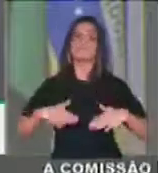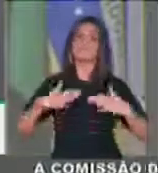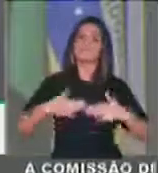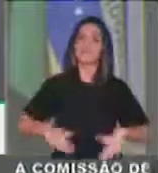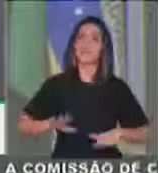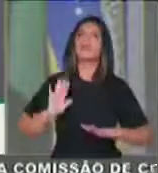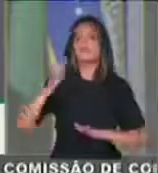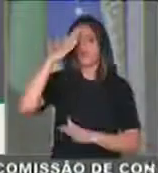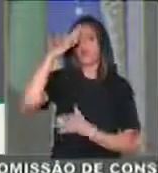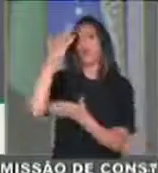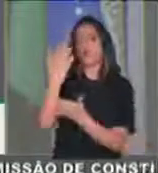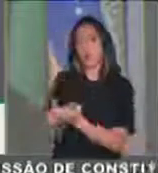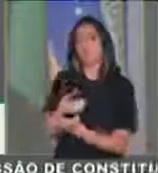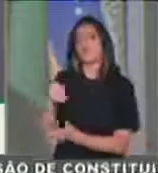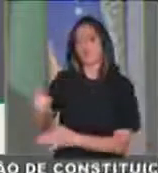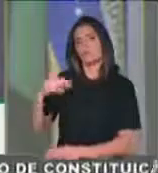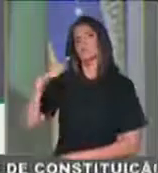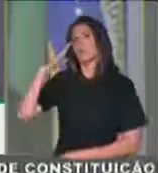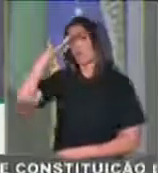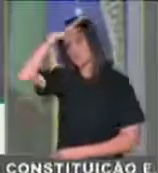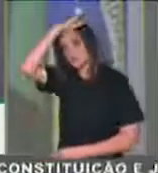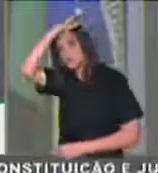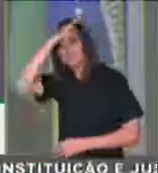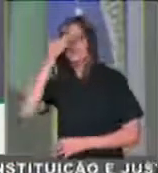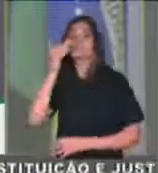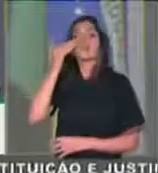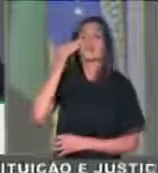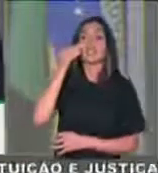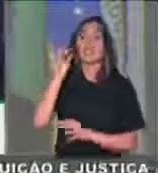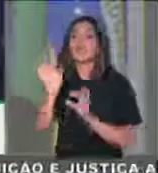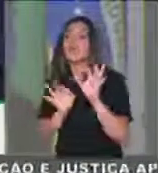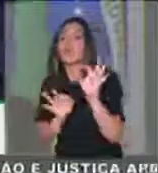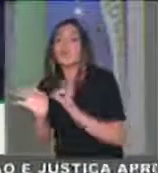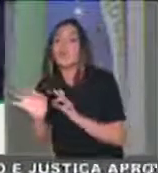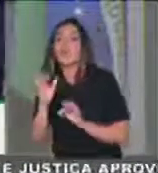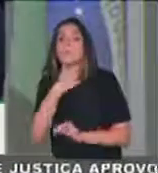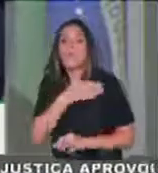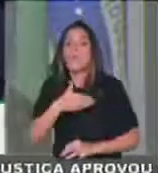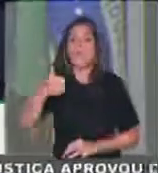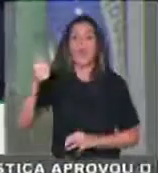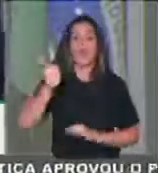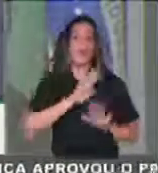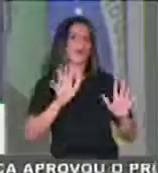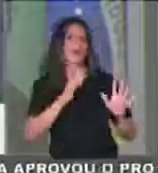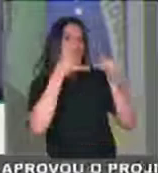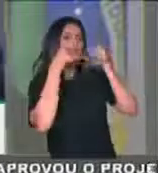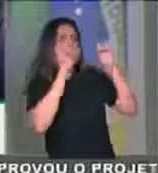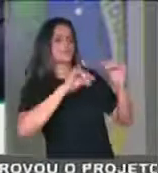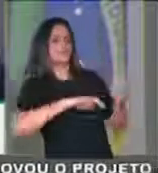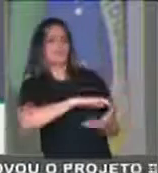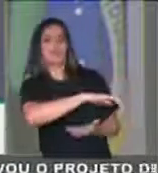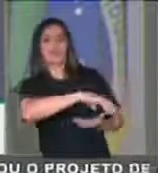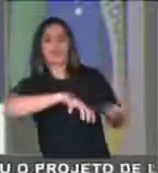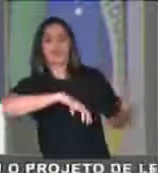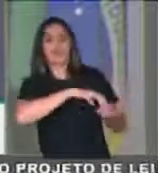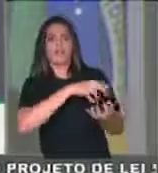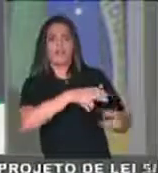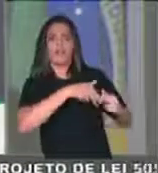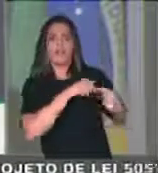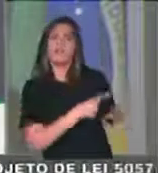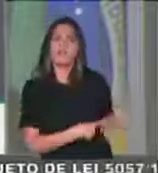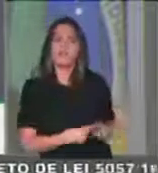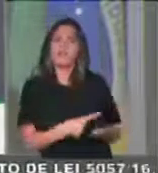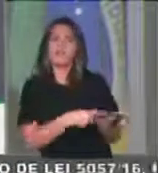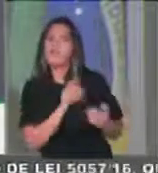um voto de confiança ao presidente Bolsonaro e não permitiram que esta greve política